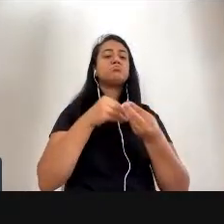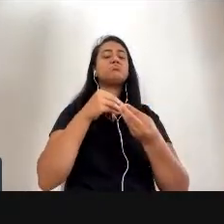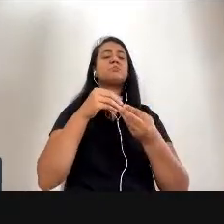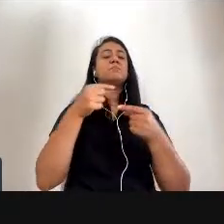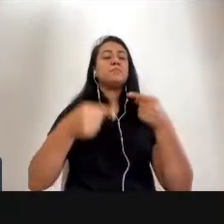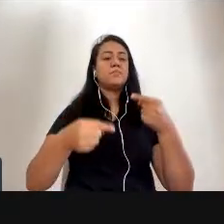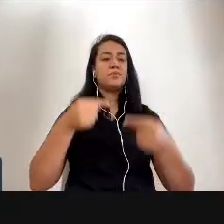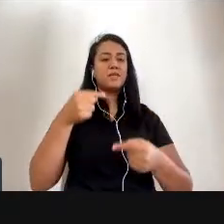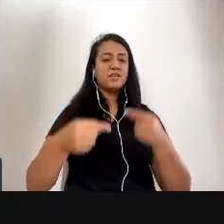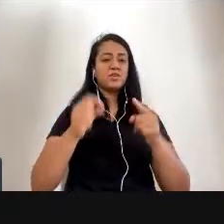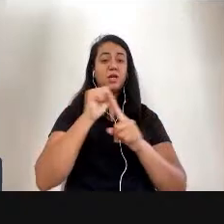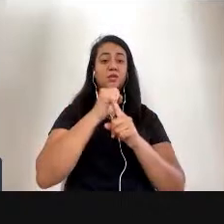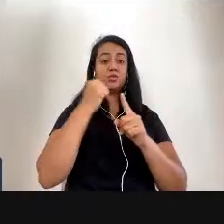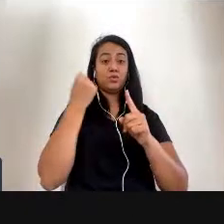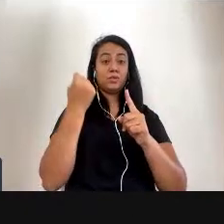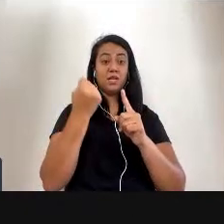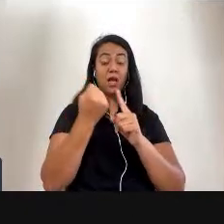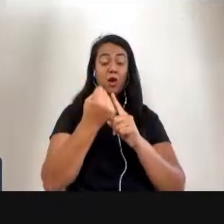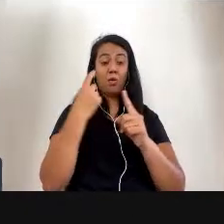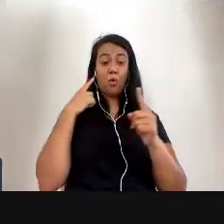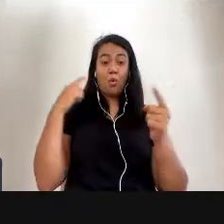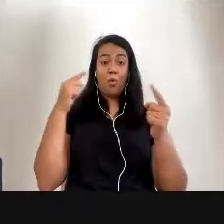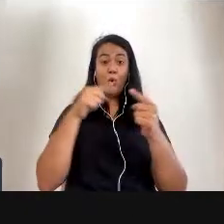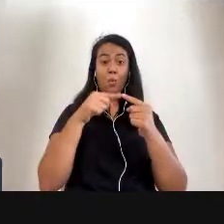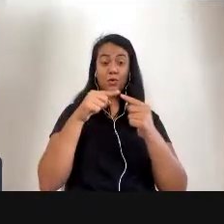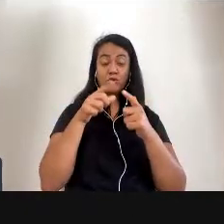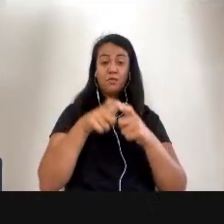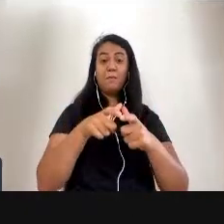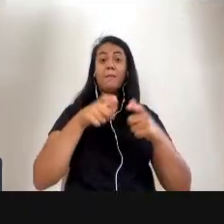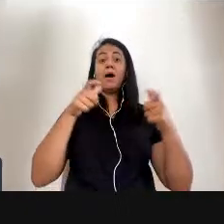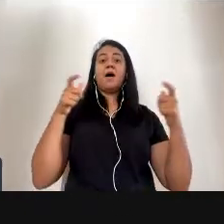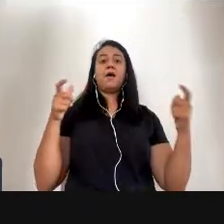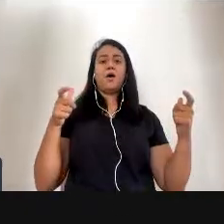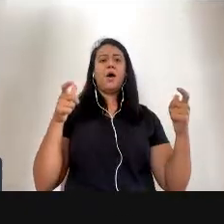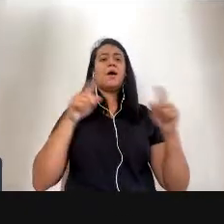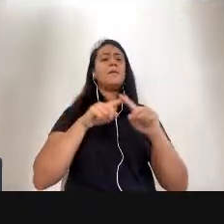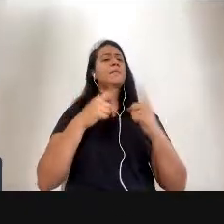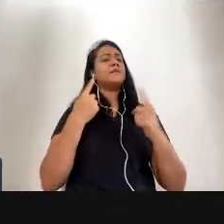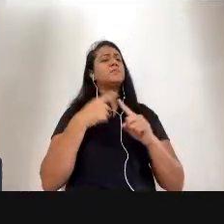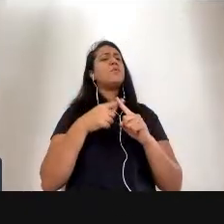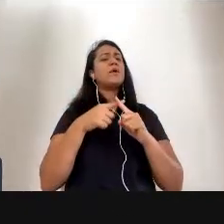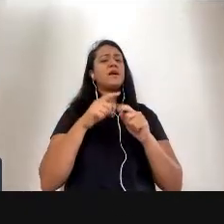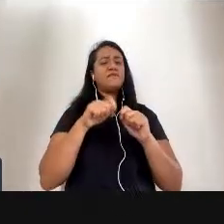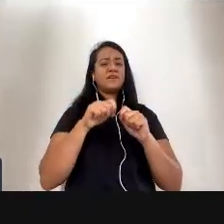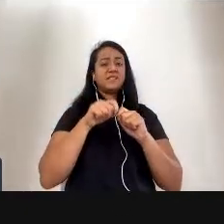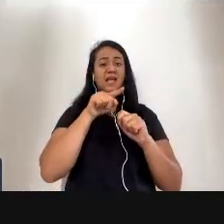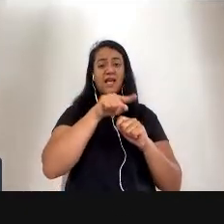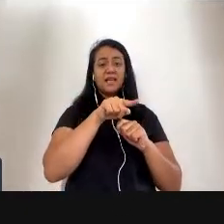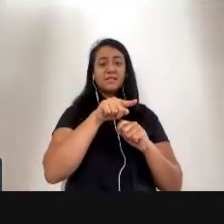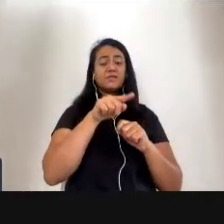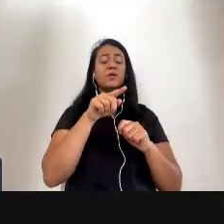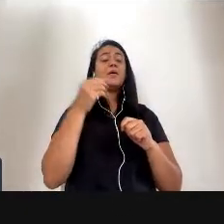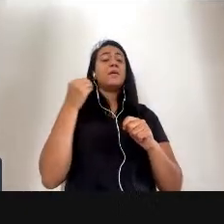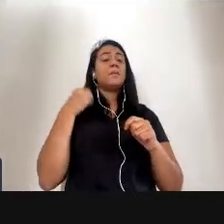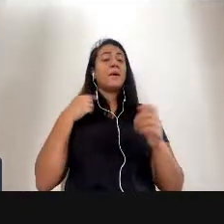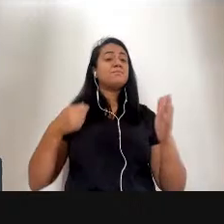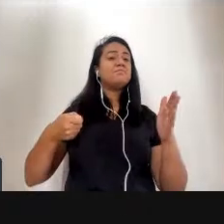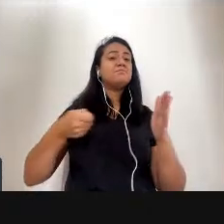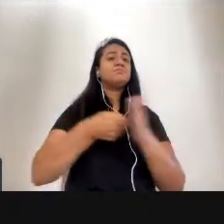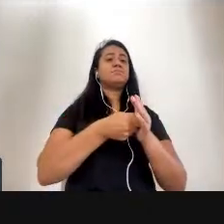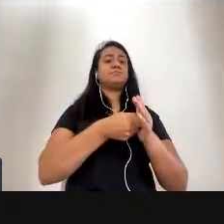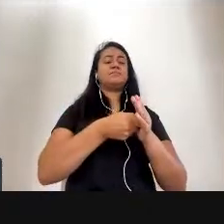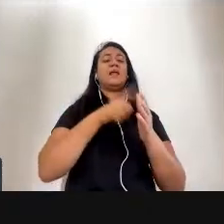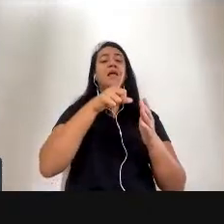perspectiva mais ampliada. e aí por que fazer isso? Para questionar, questionar a